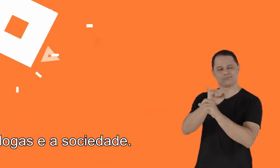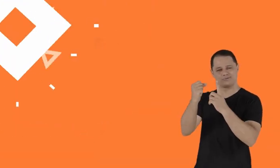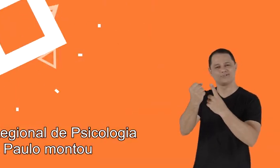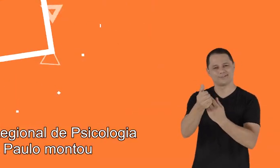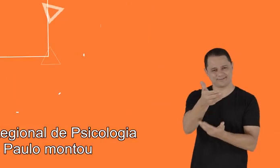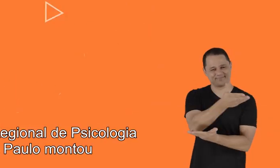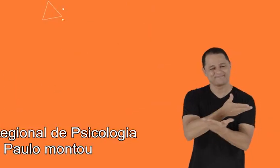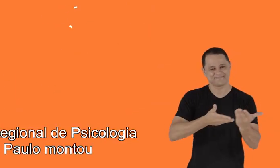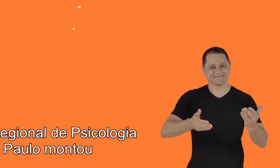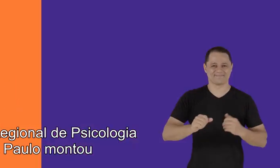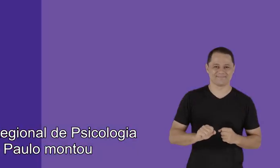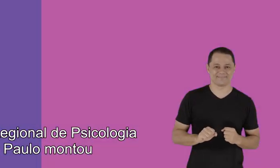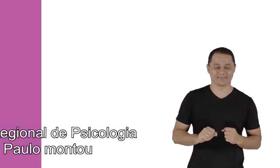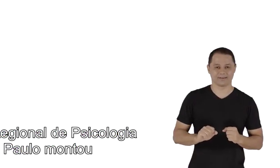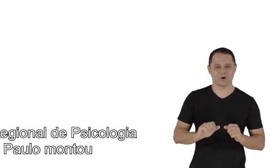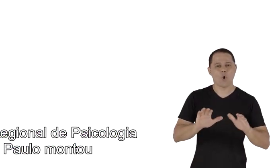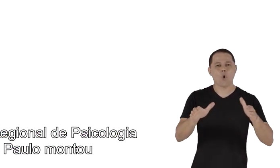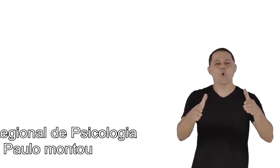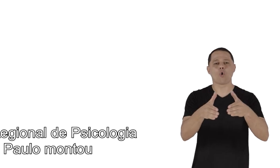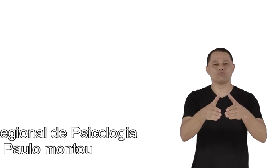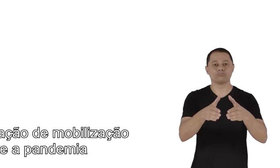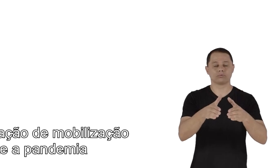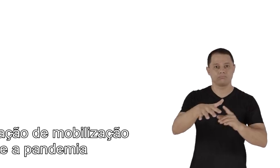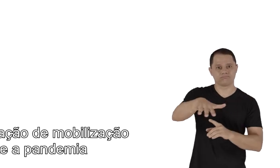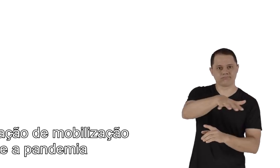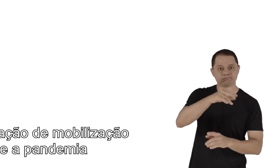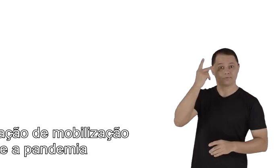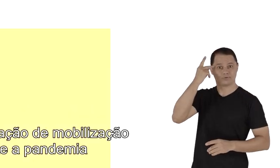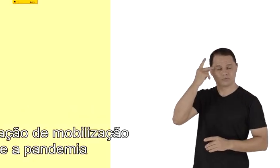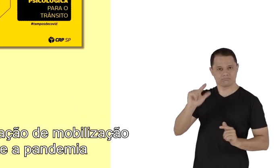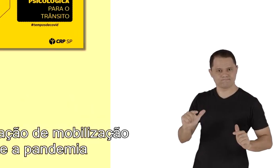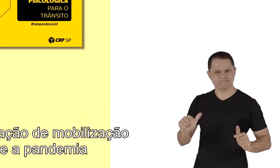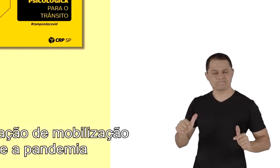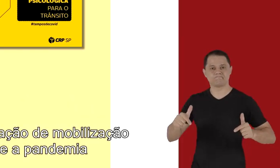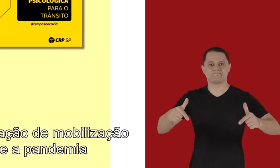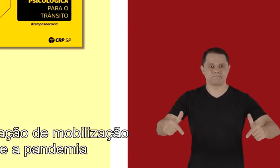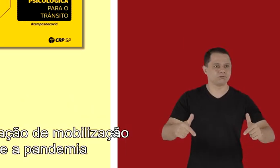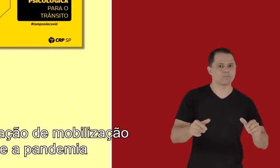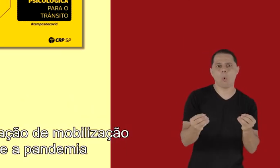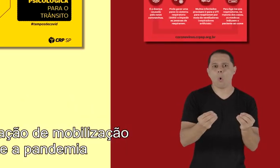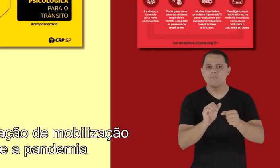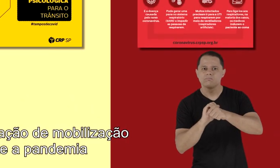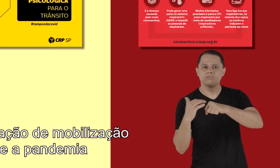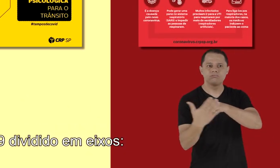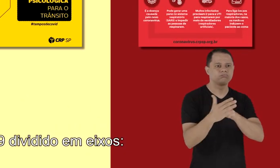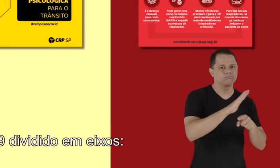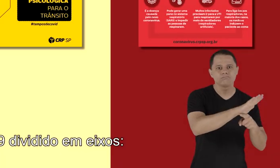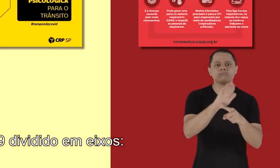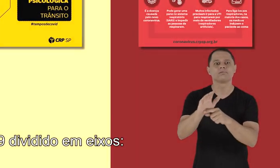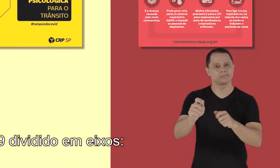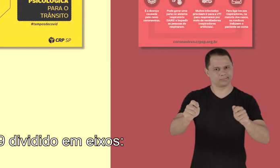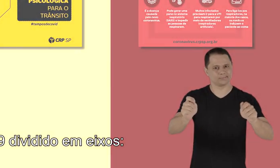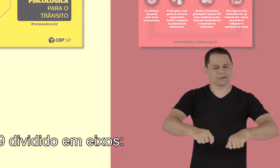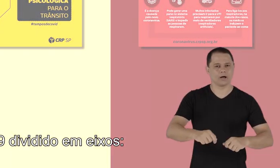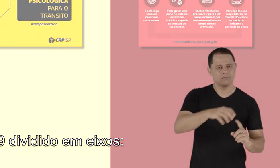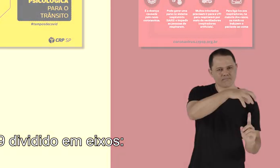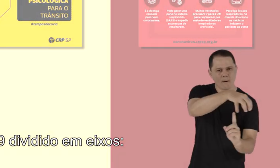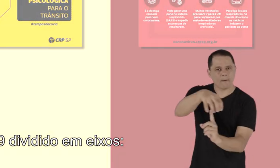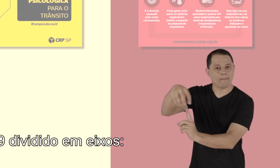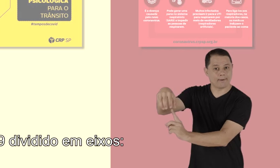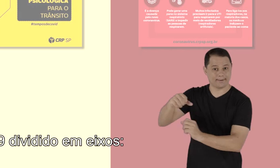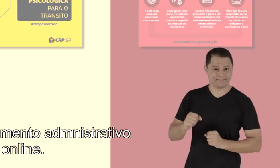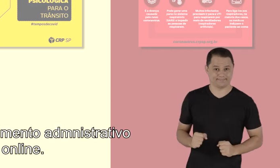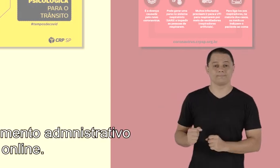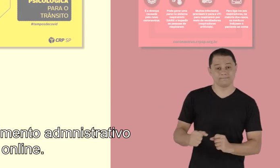sociedade. O Conselho Regional de São Paulo montou um plano de ação de mobilização durante a pandemia da Covid-19 dividido em